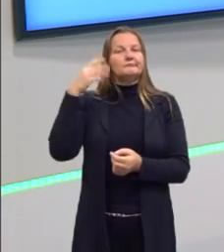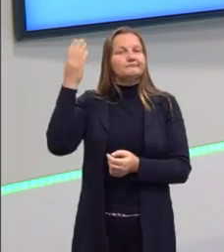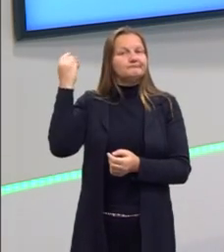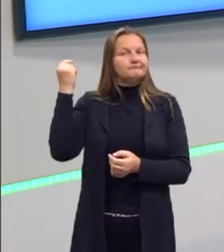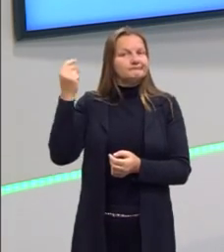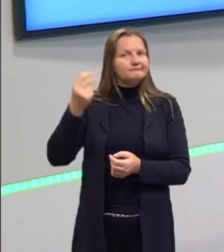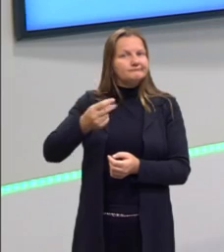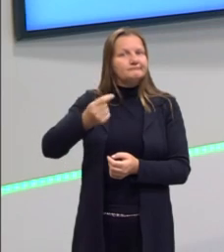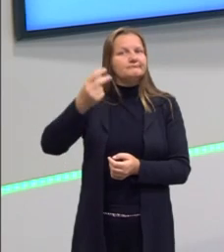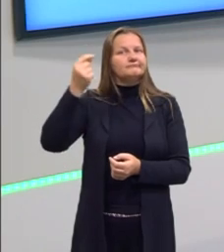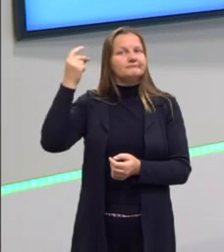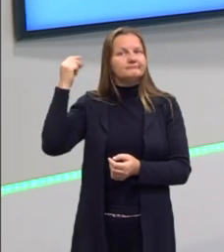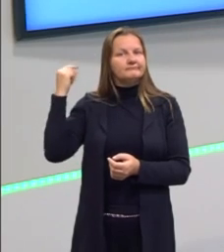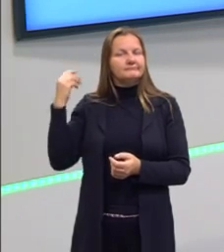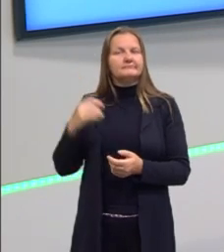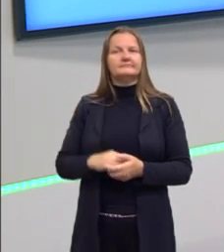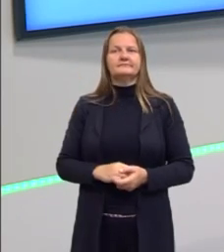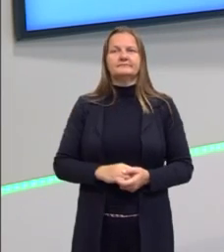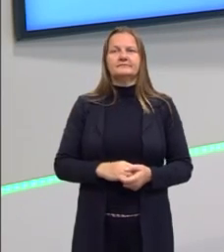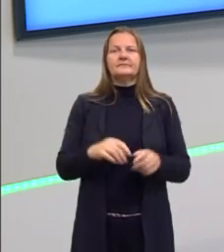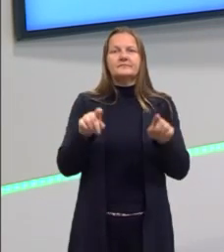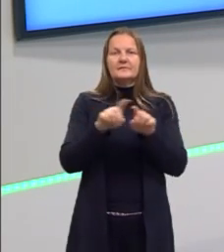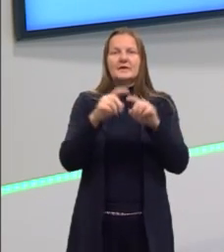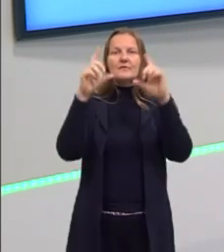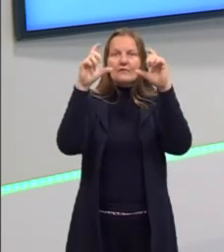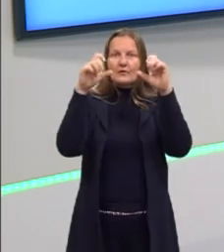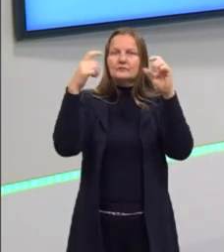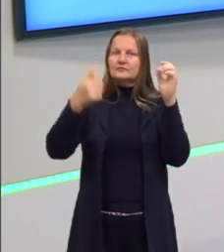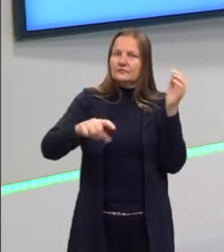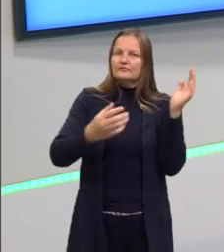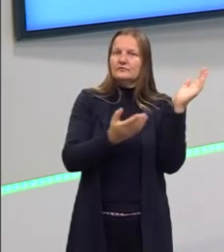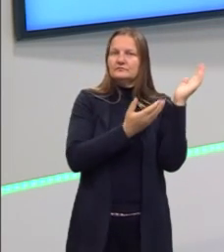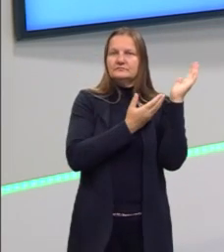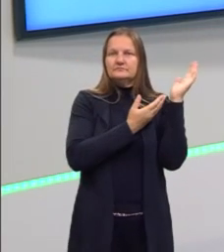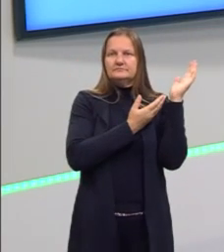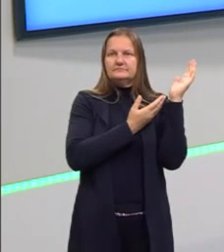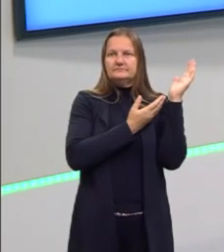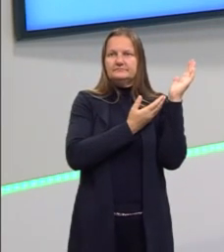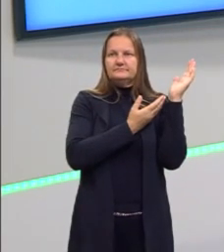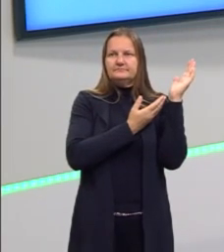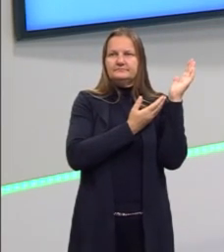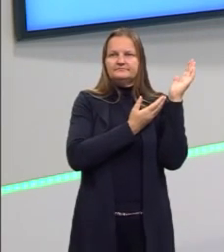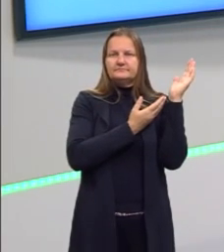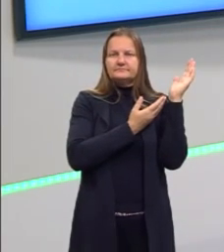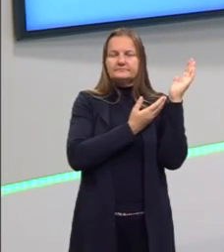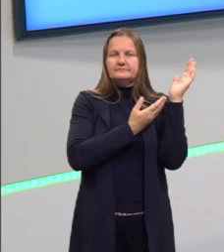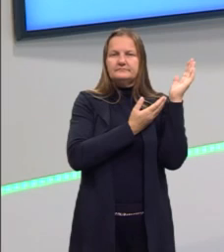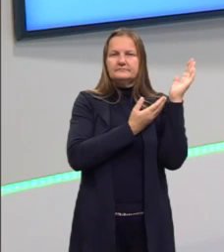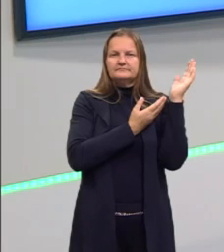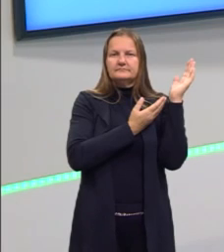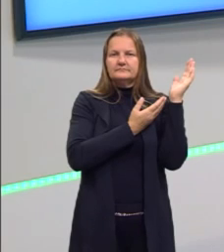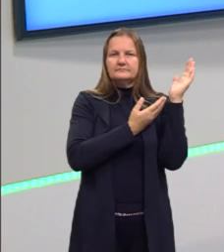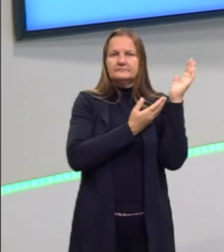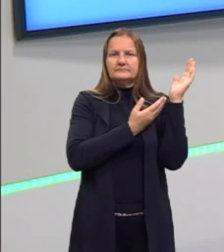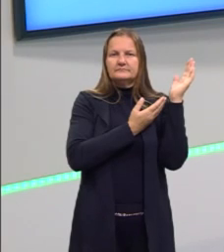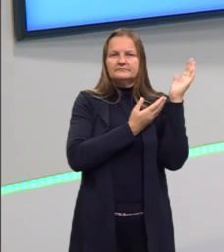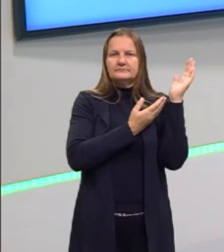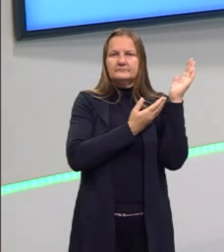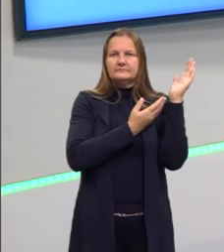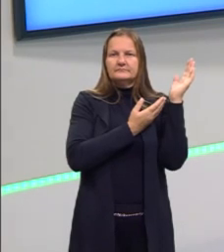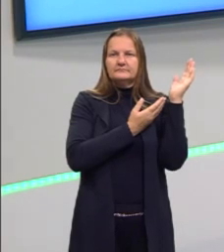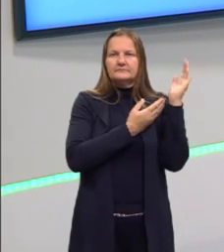E aí trago também, né, essa imagem, de novo, desse soldado, o soldado, possivelmente,